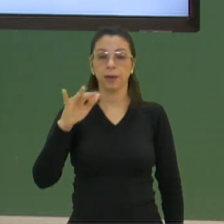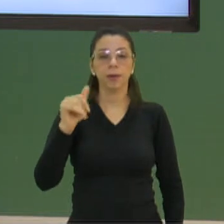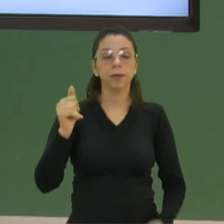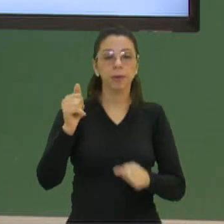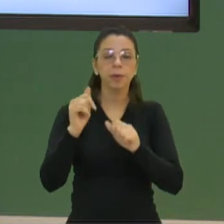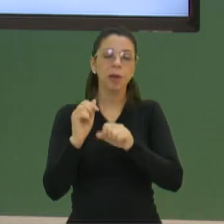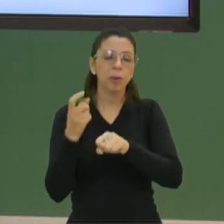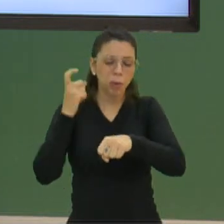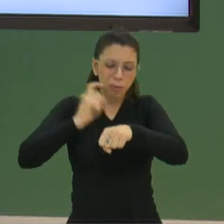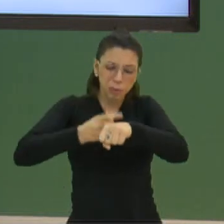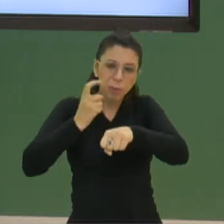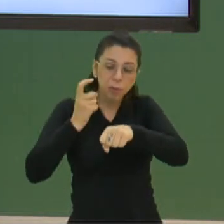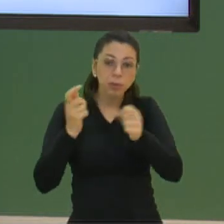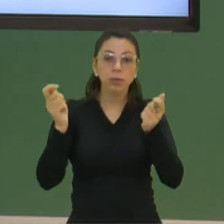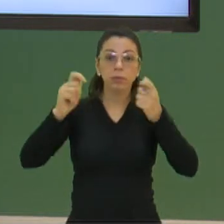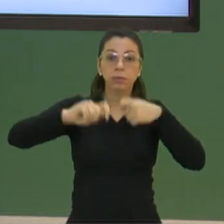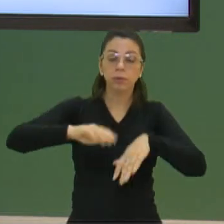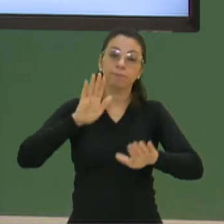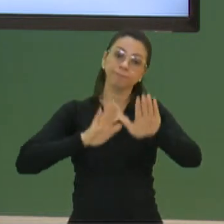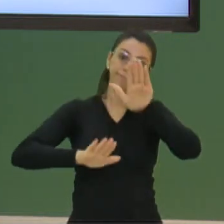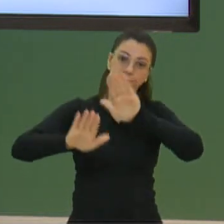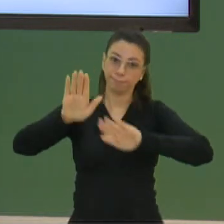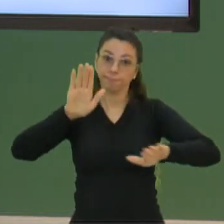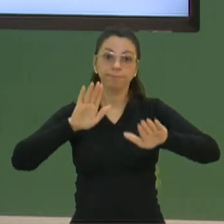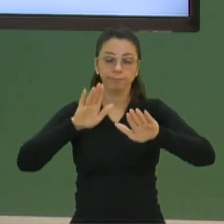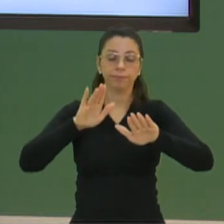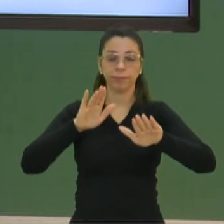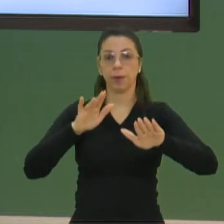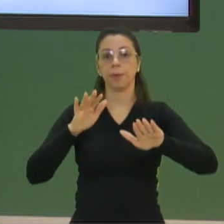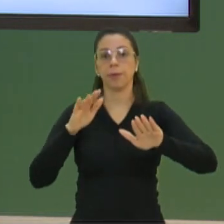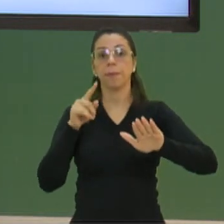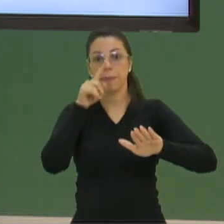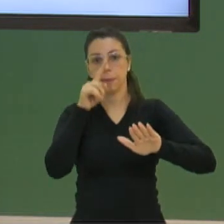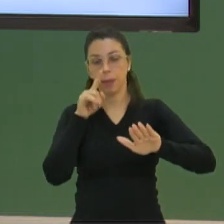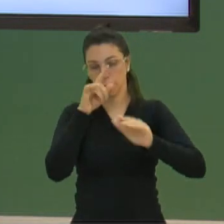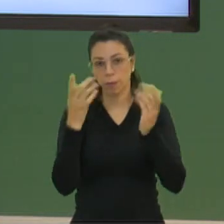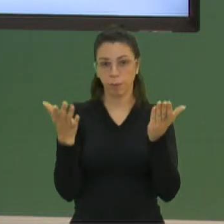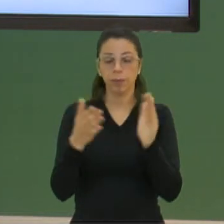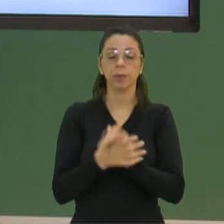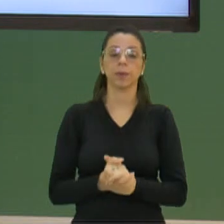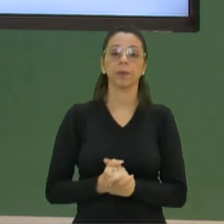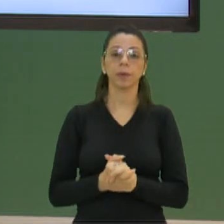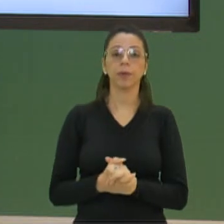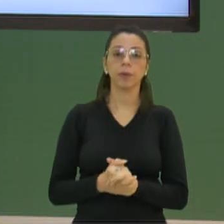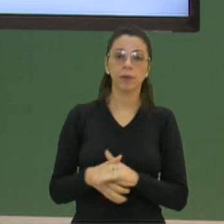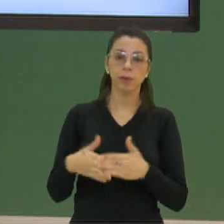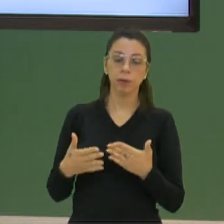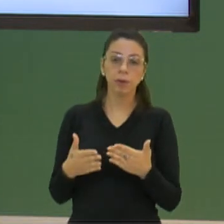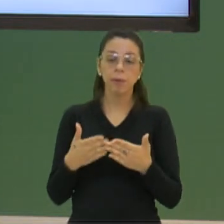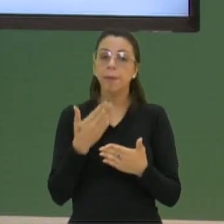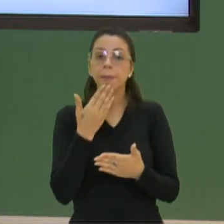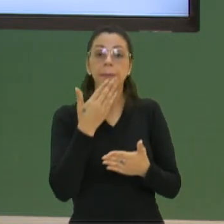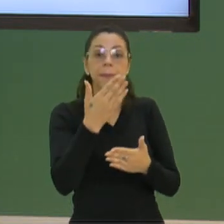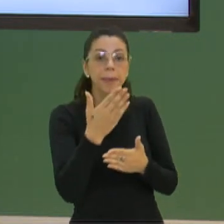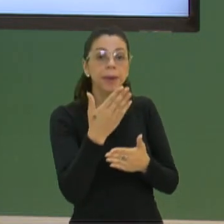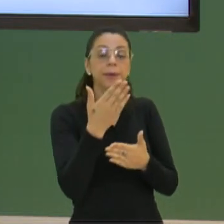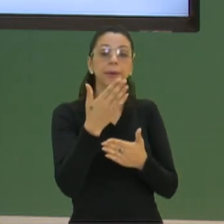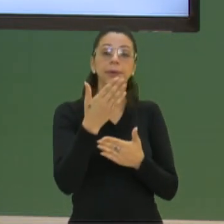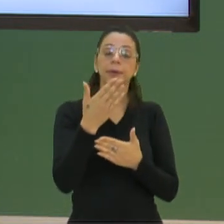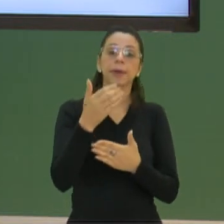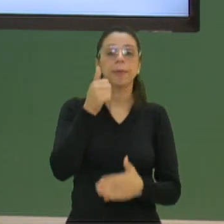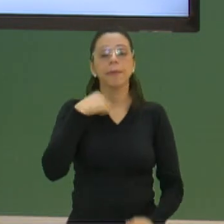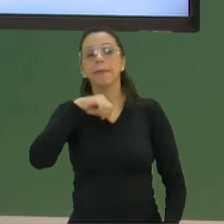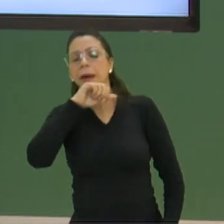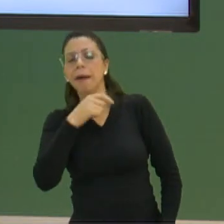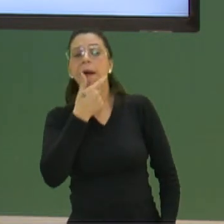pouquinho mais dura. E aí talvez você pode acabar se machucando. Então, na hora de fazer a atividade, peça para o adulto que estiver com